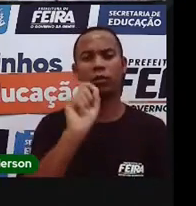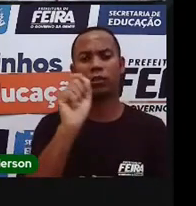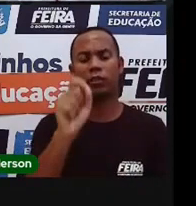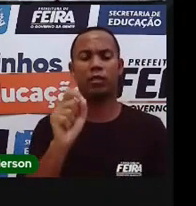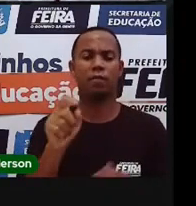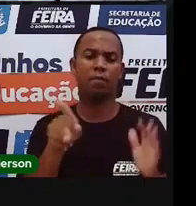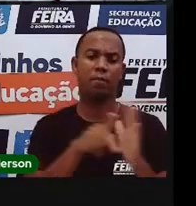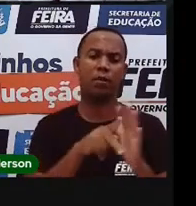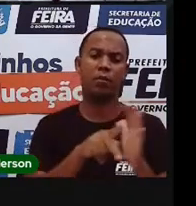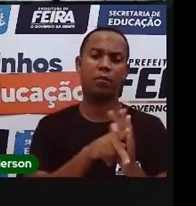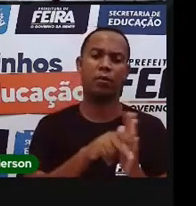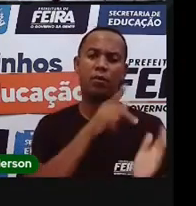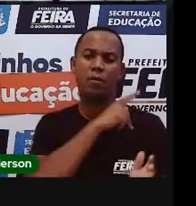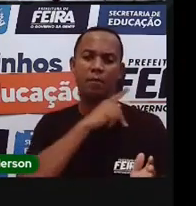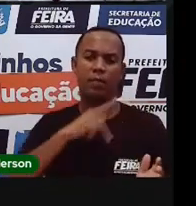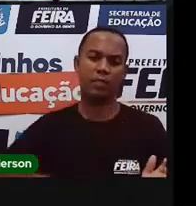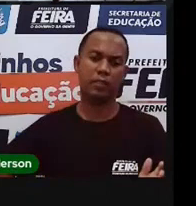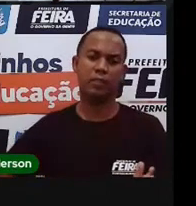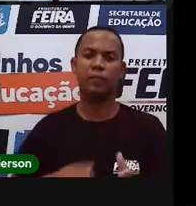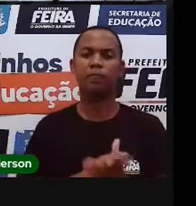república. Certo?